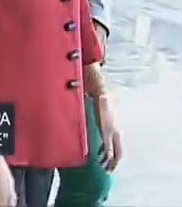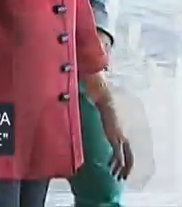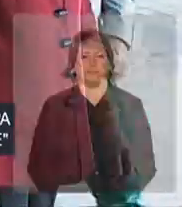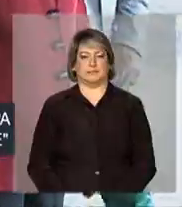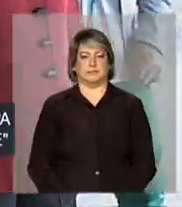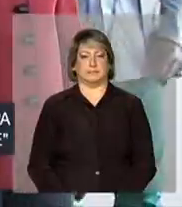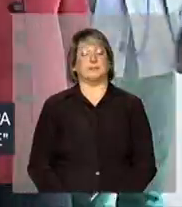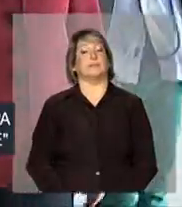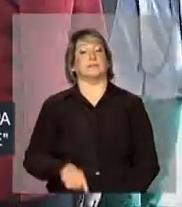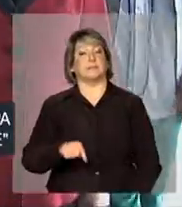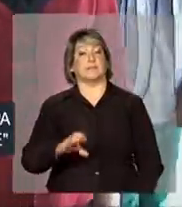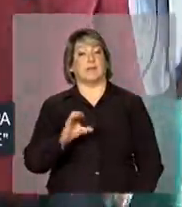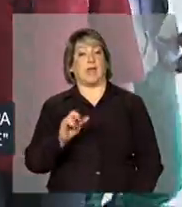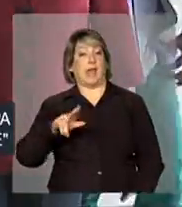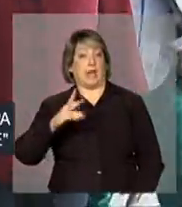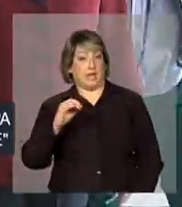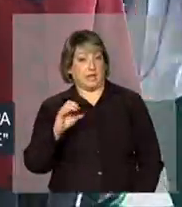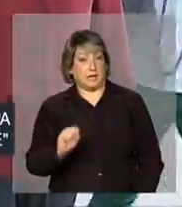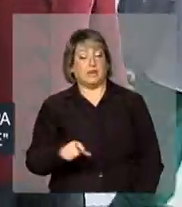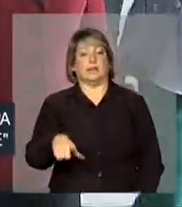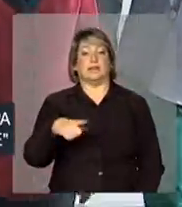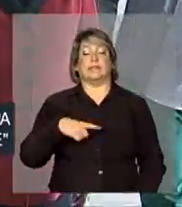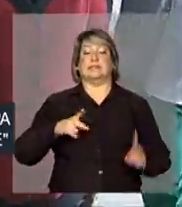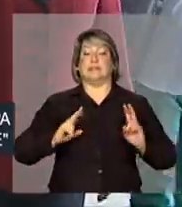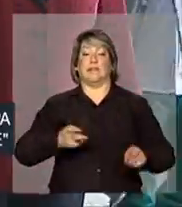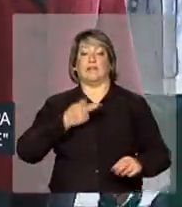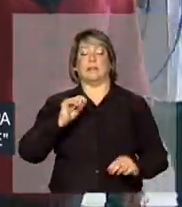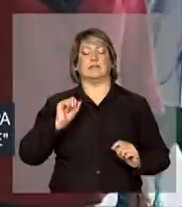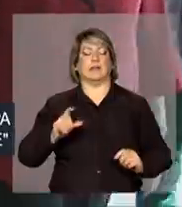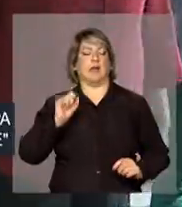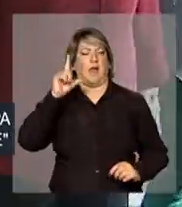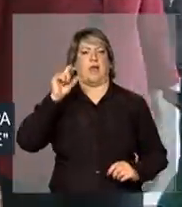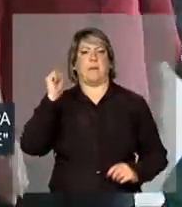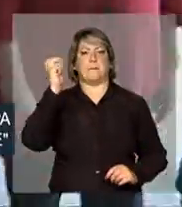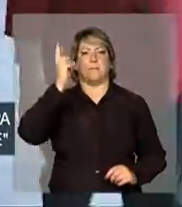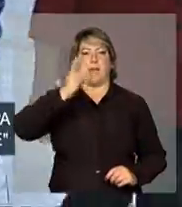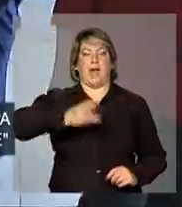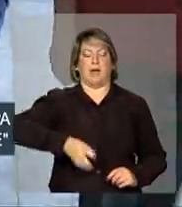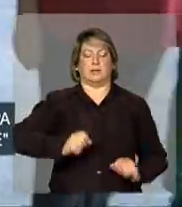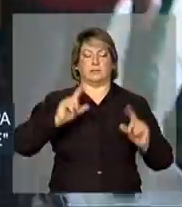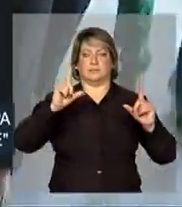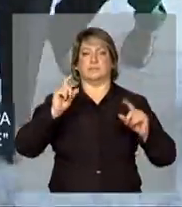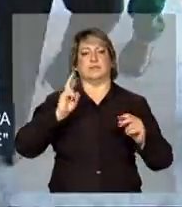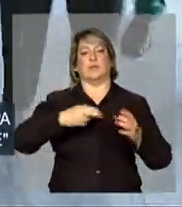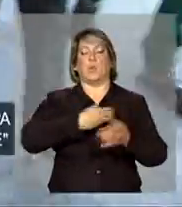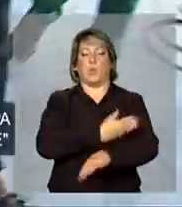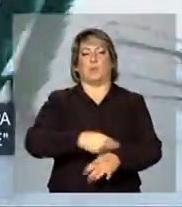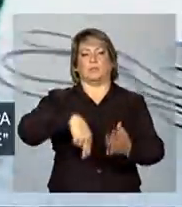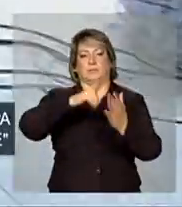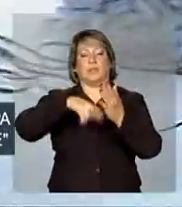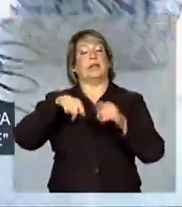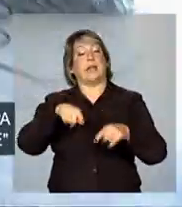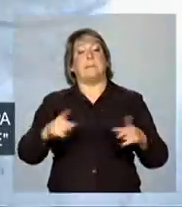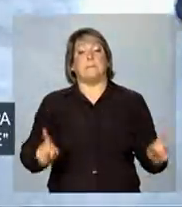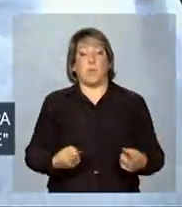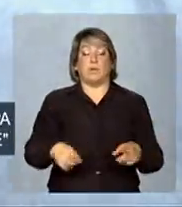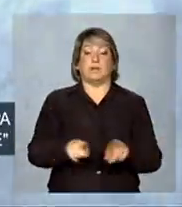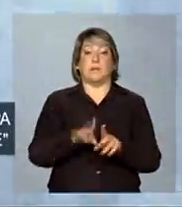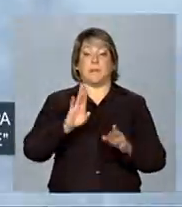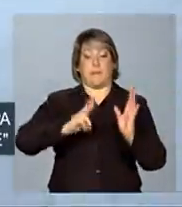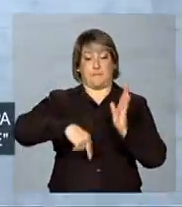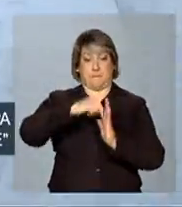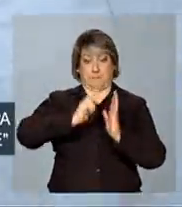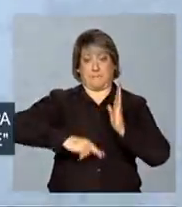Carlinhos Brau afirma que acorda sempre no meio da noite para pintar. É assim também com a música, mas que a